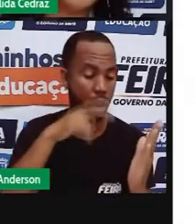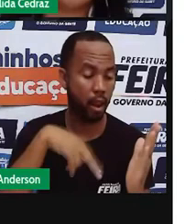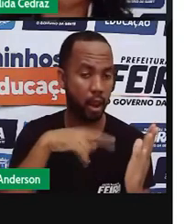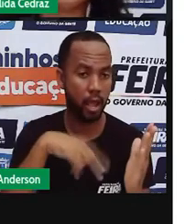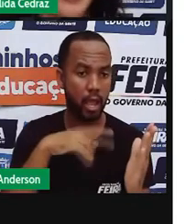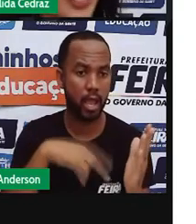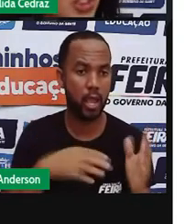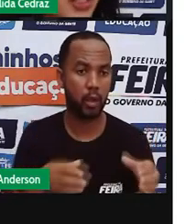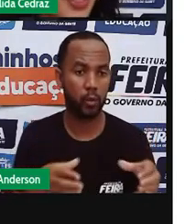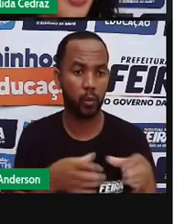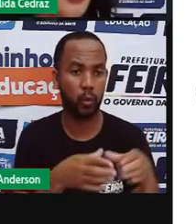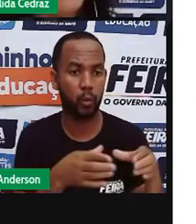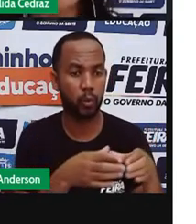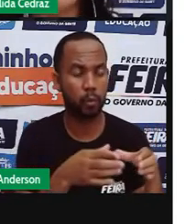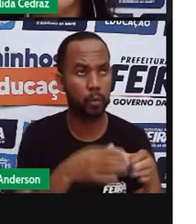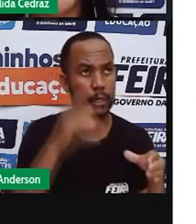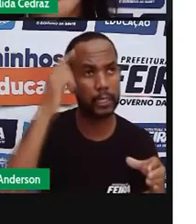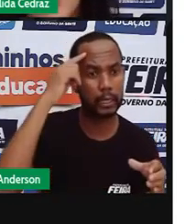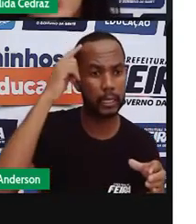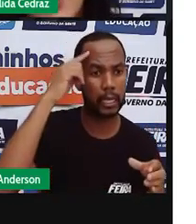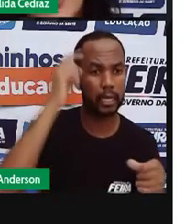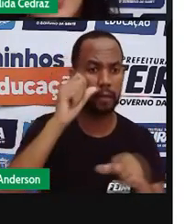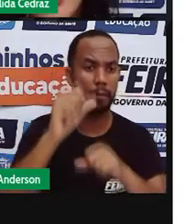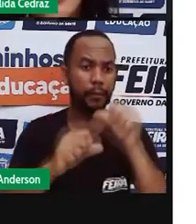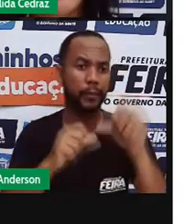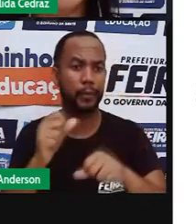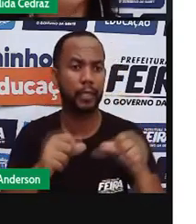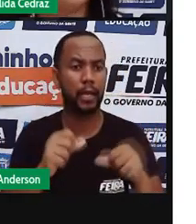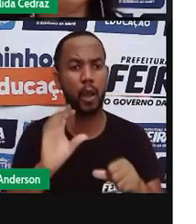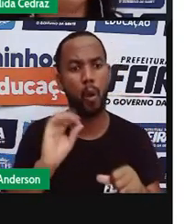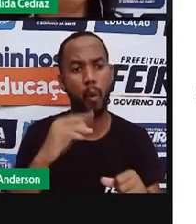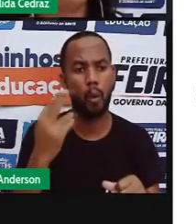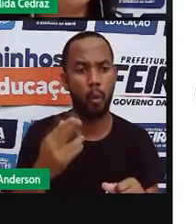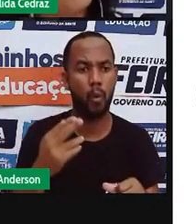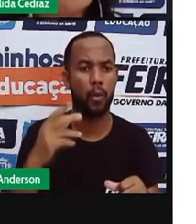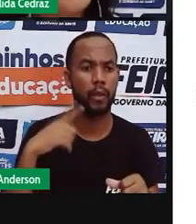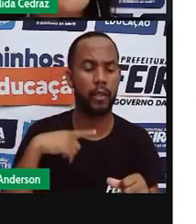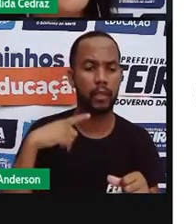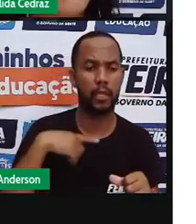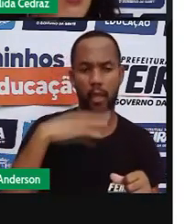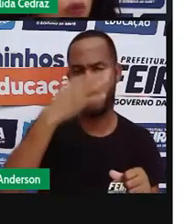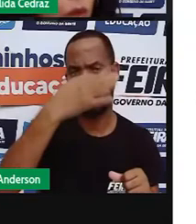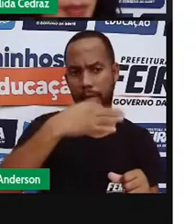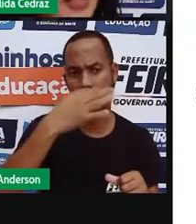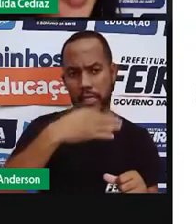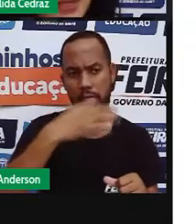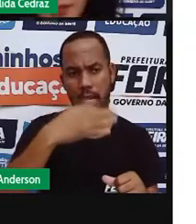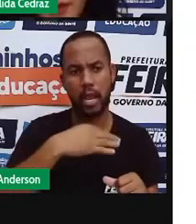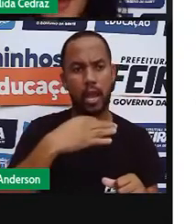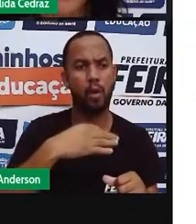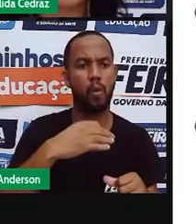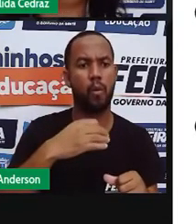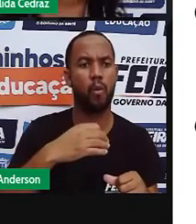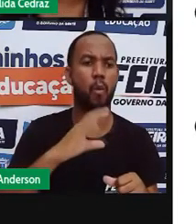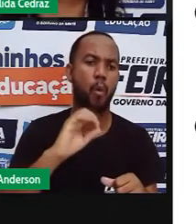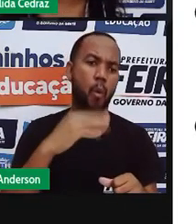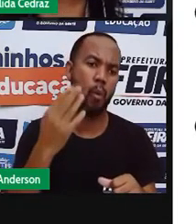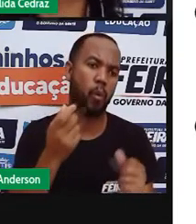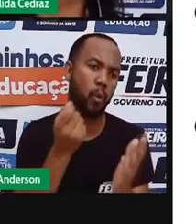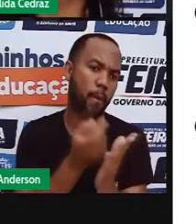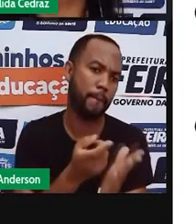a mudar de ideia ou assumir uma ideia ou ainda de comprar ou comercializar algo.